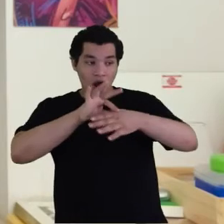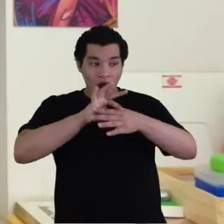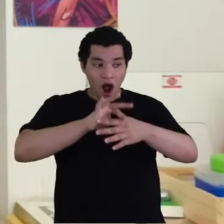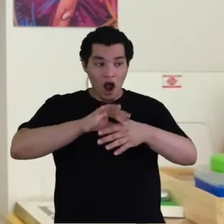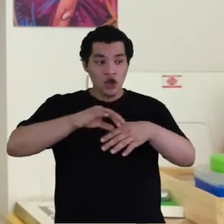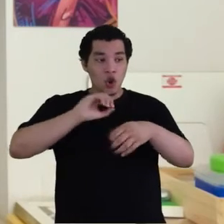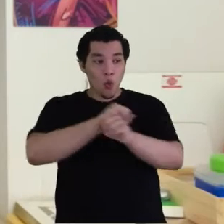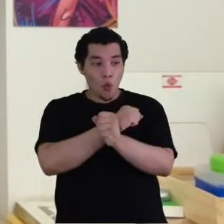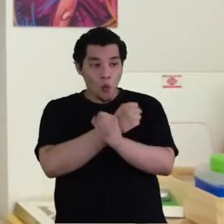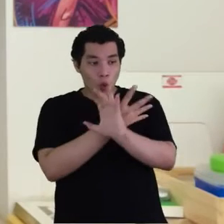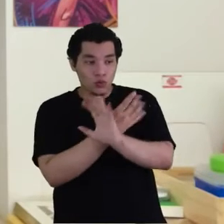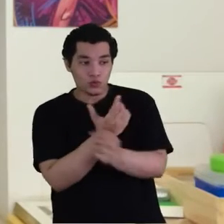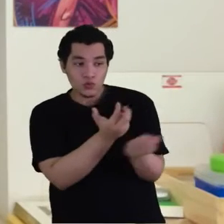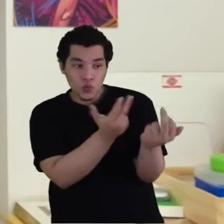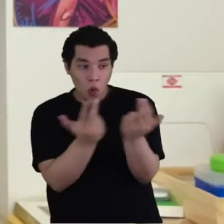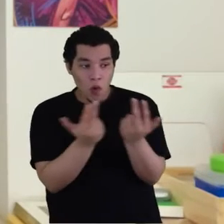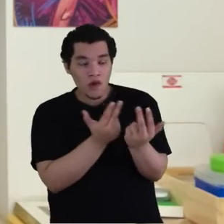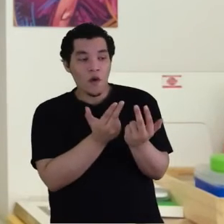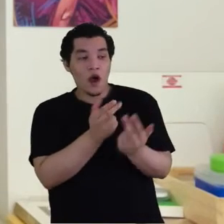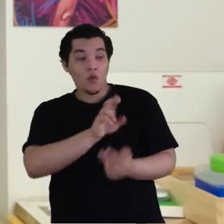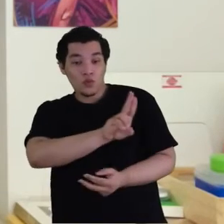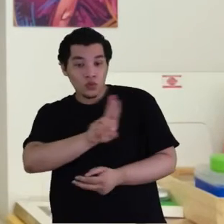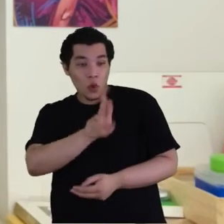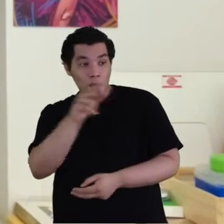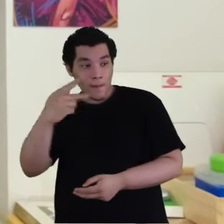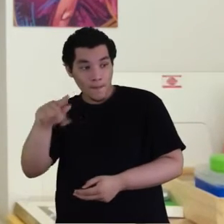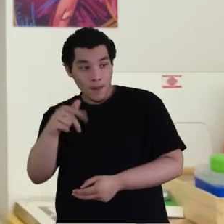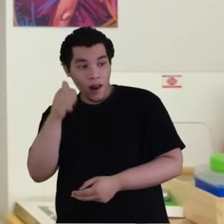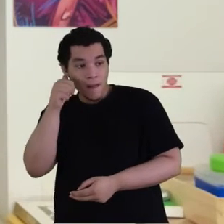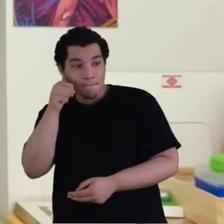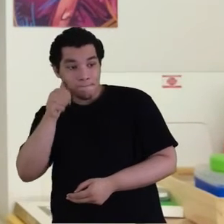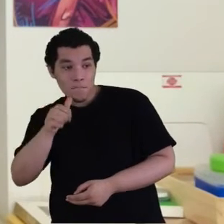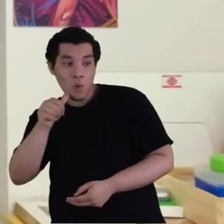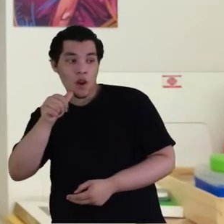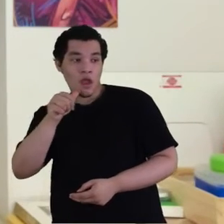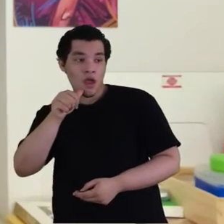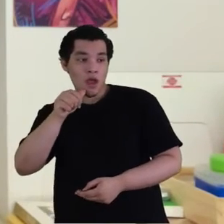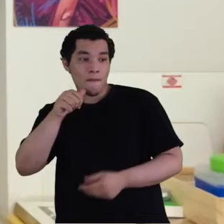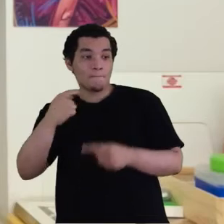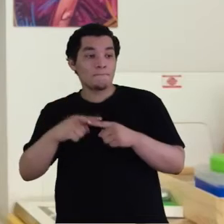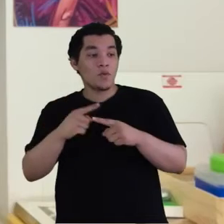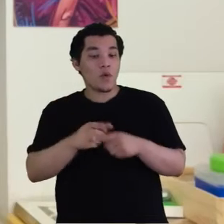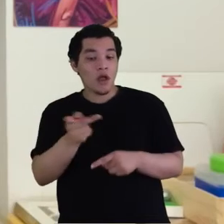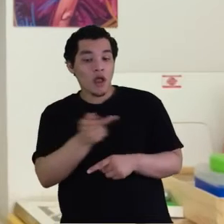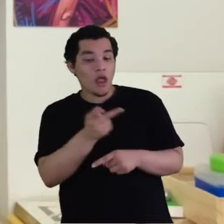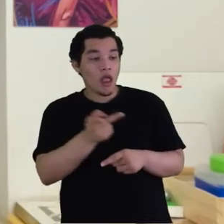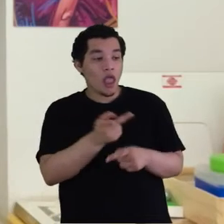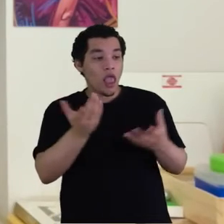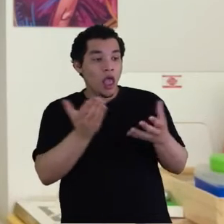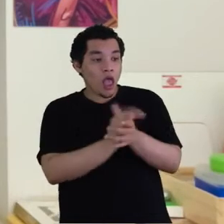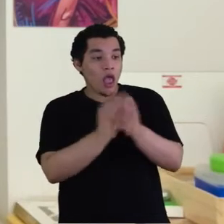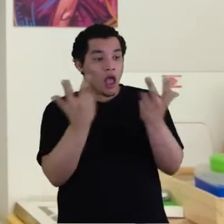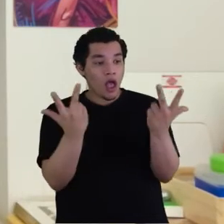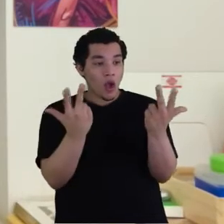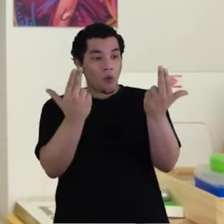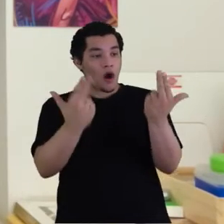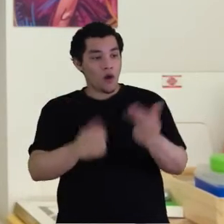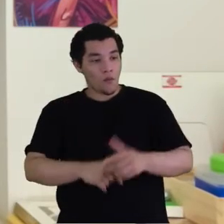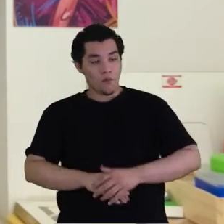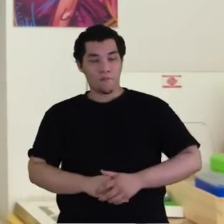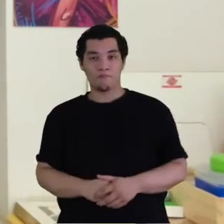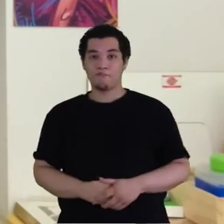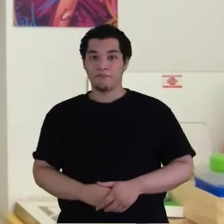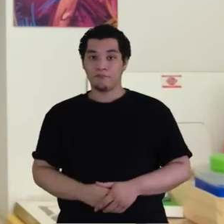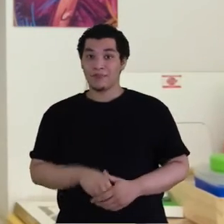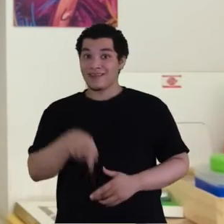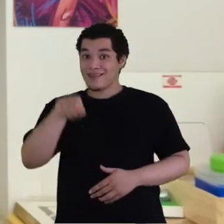minha carne. Esta será chamada mulher, porque do homem foi tirada. Isso é o que está